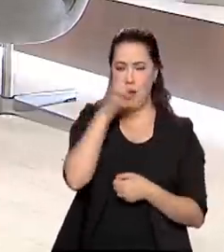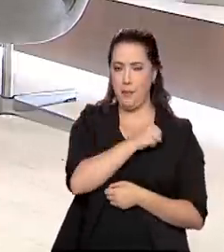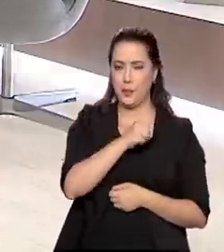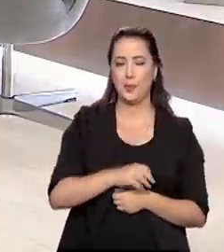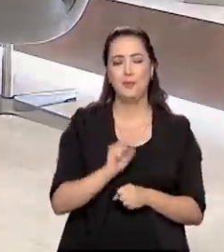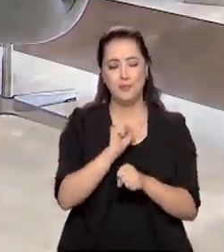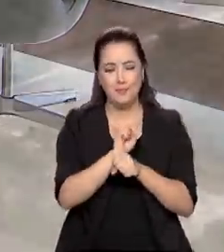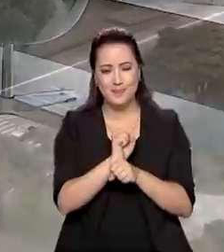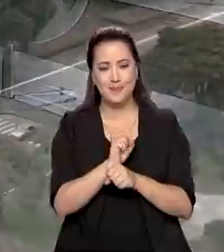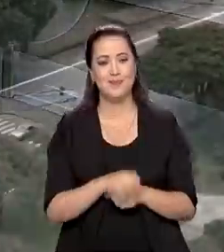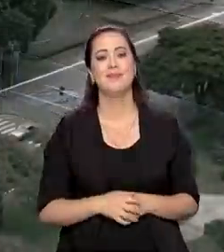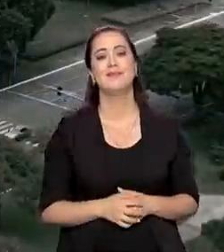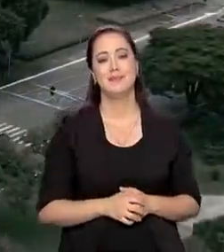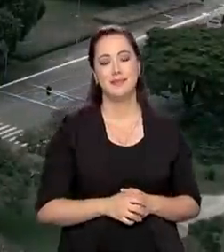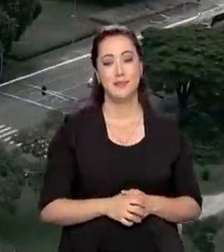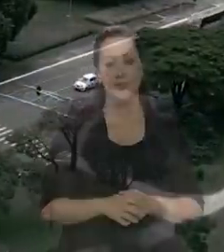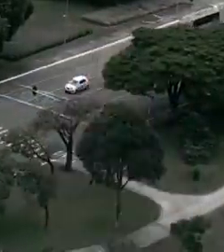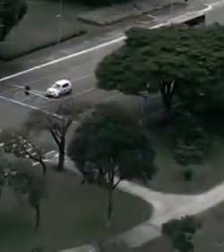instantes. Não saia daí.